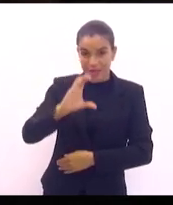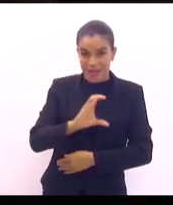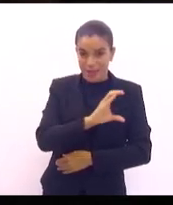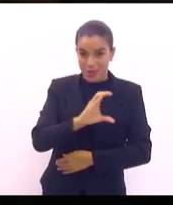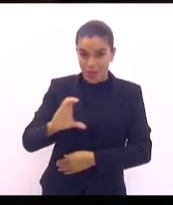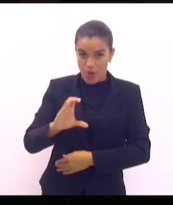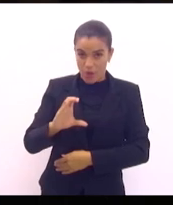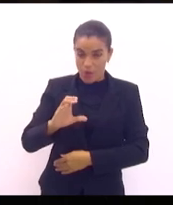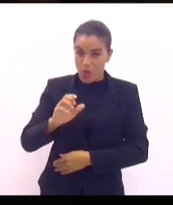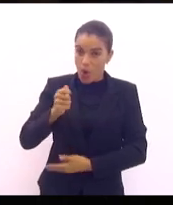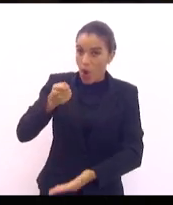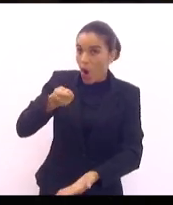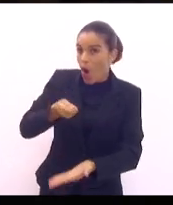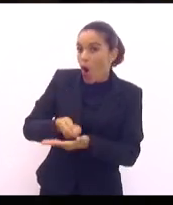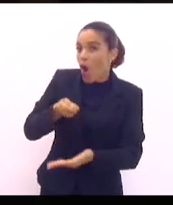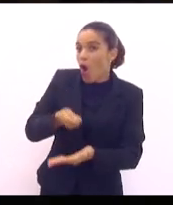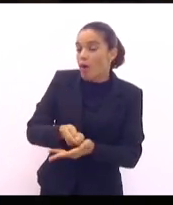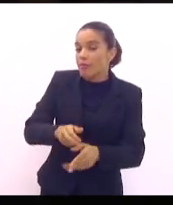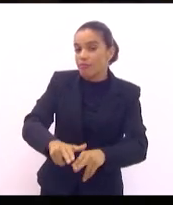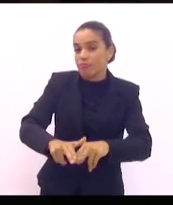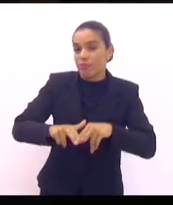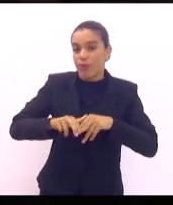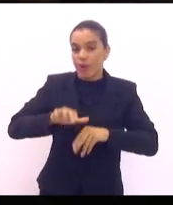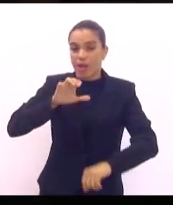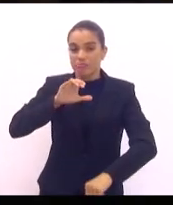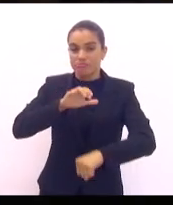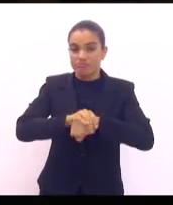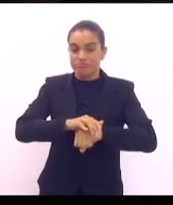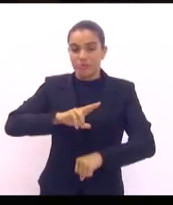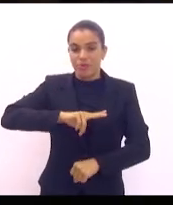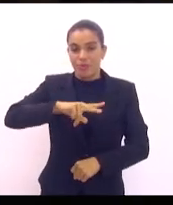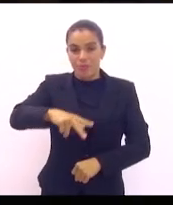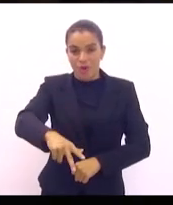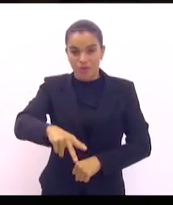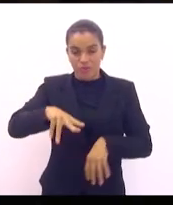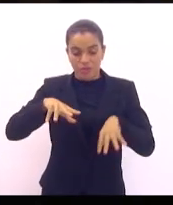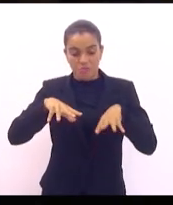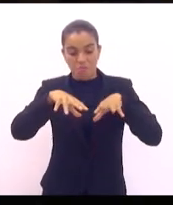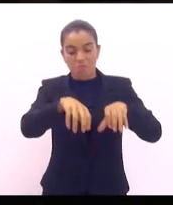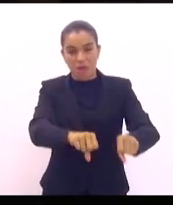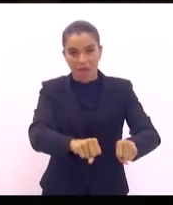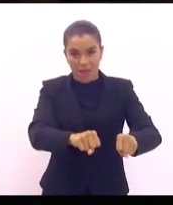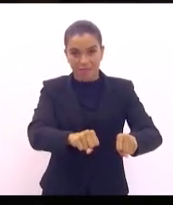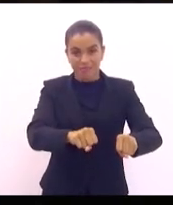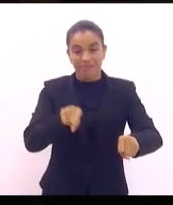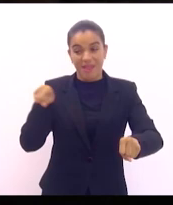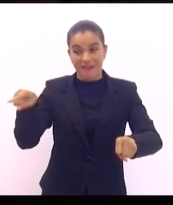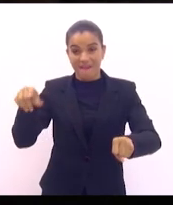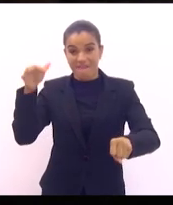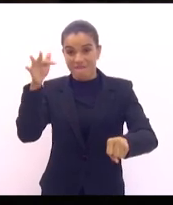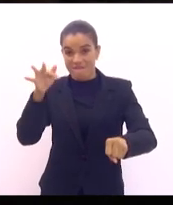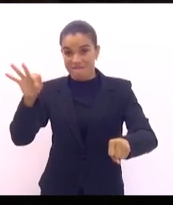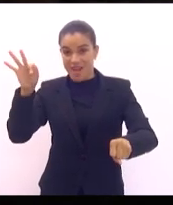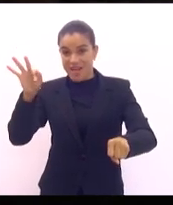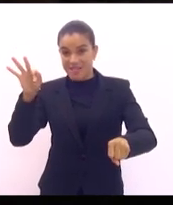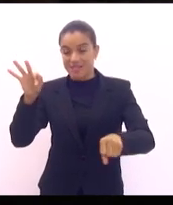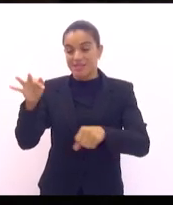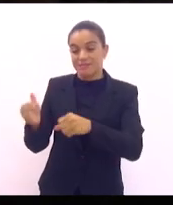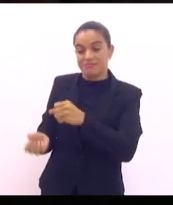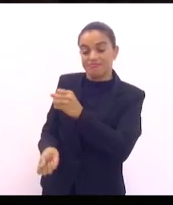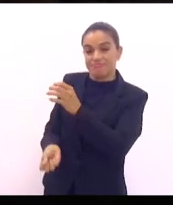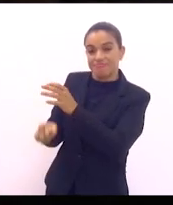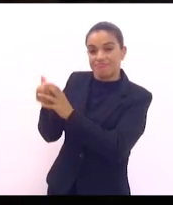aqui veio através dos portugueses. depois, na França, nasceu